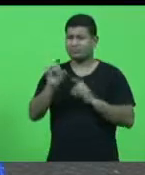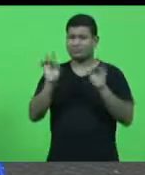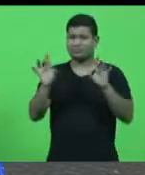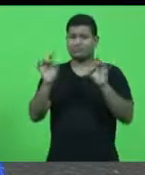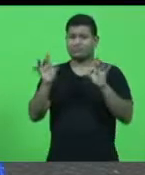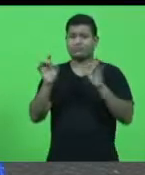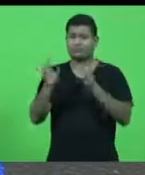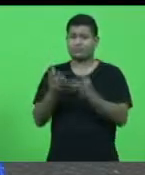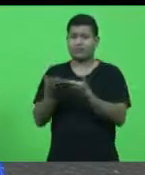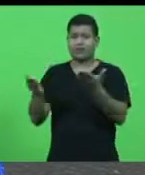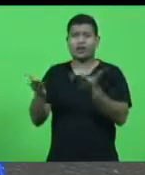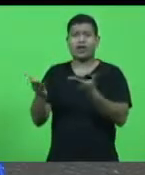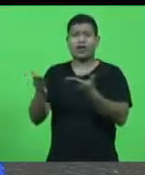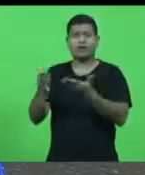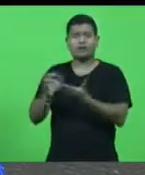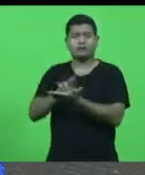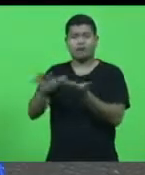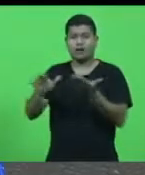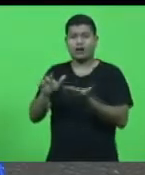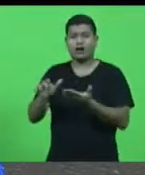grãos, do milho e da soja,